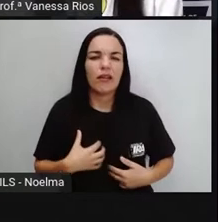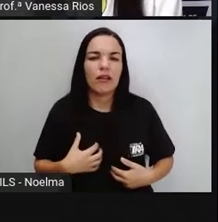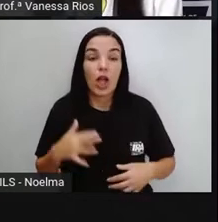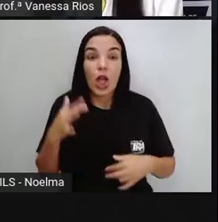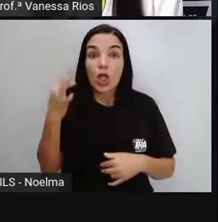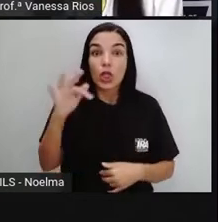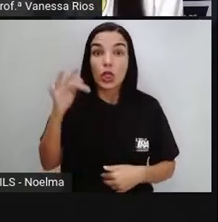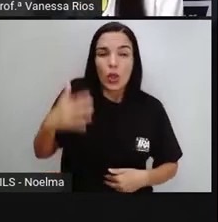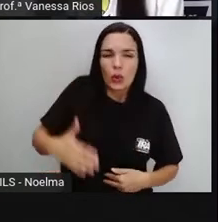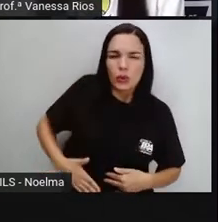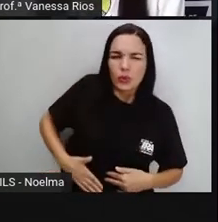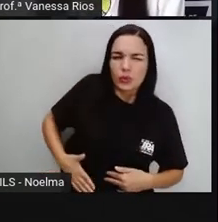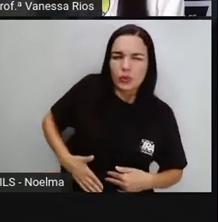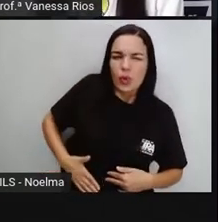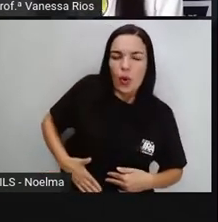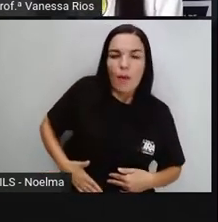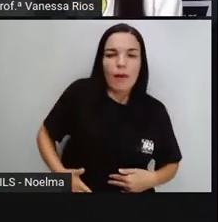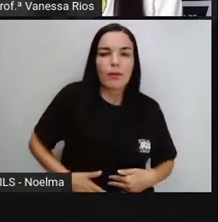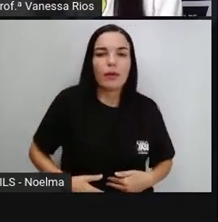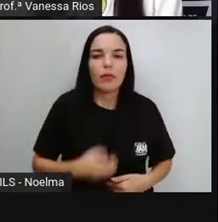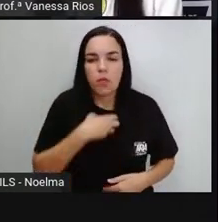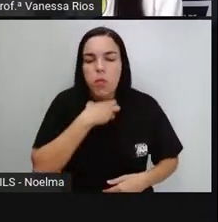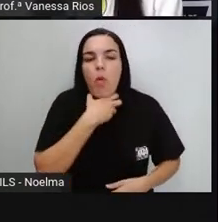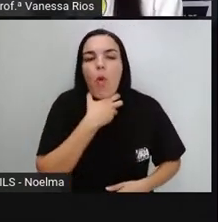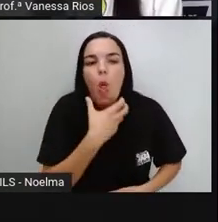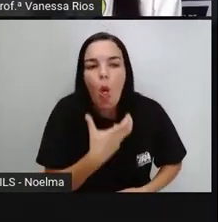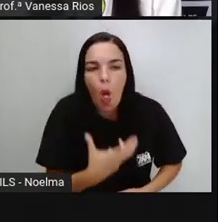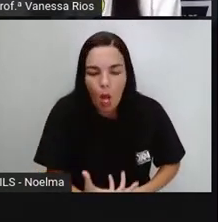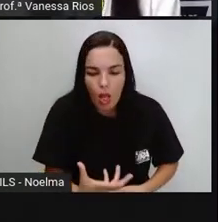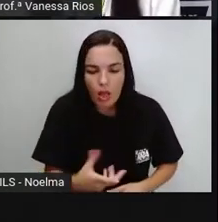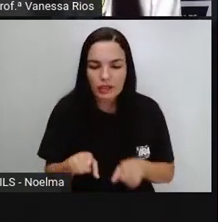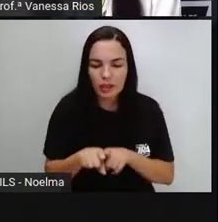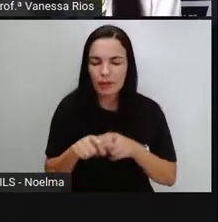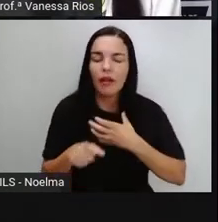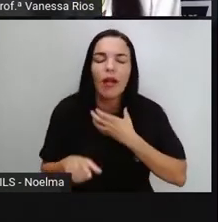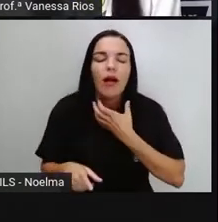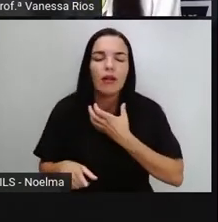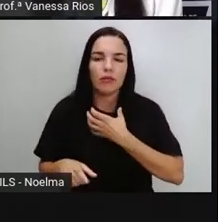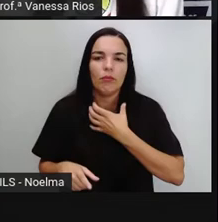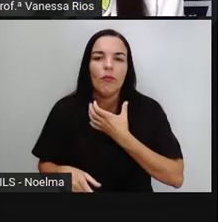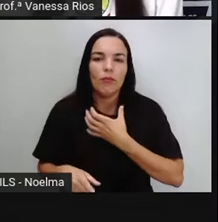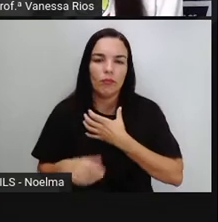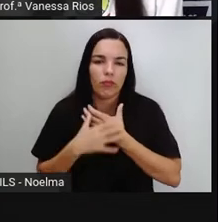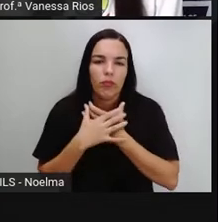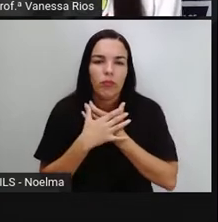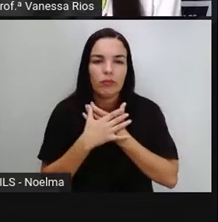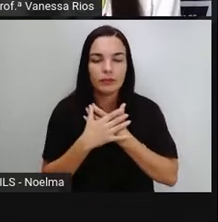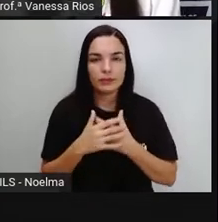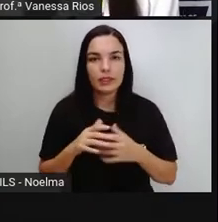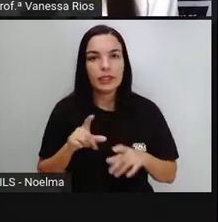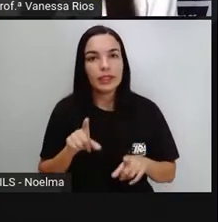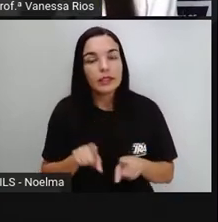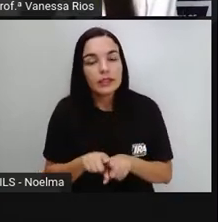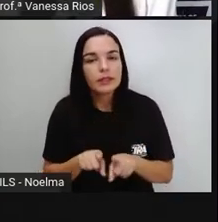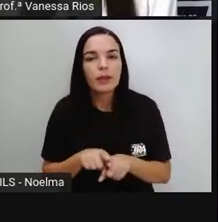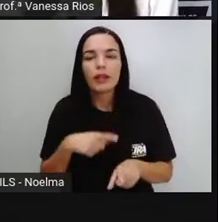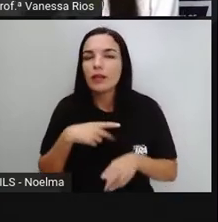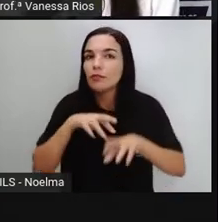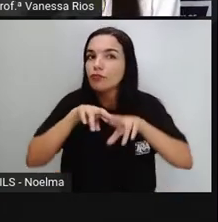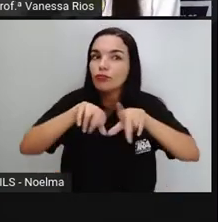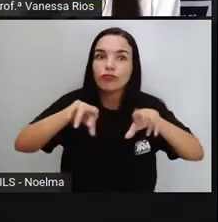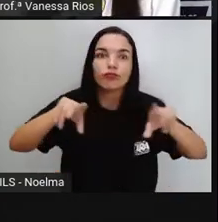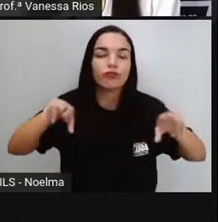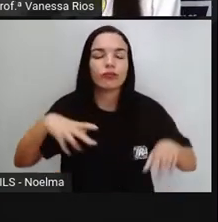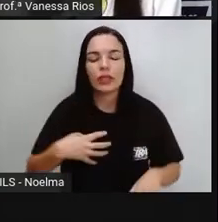nós podemos sentir também dor no estômago, ter vômito, ter náusea. Então são diversos os sintomas que